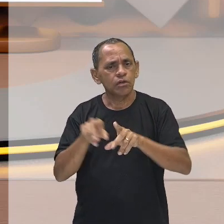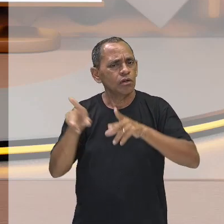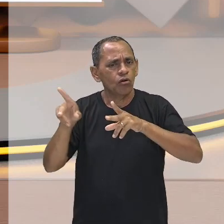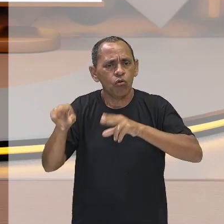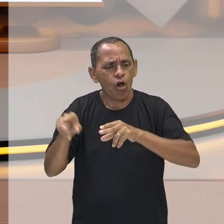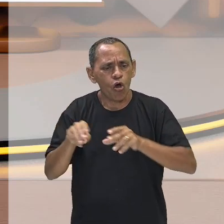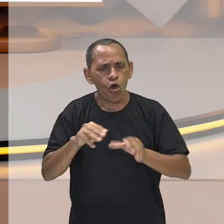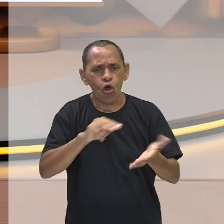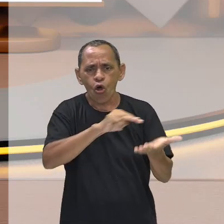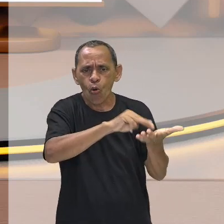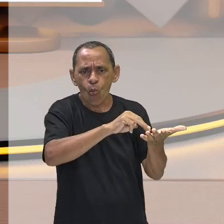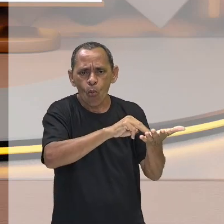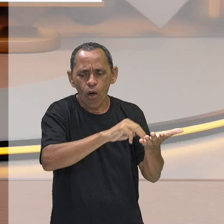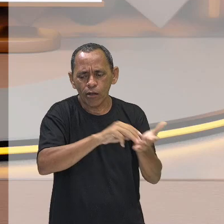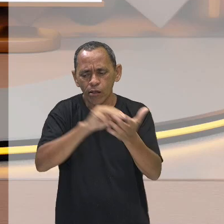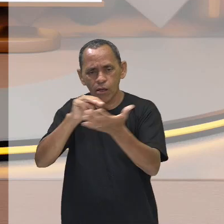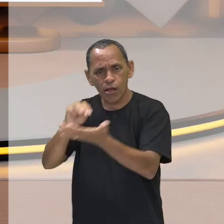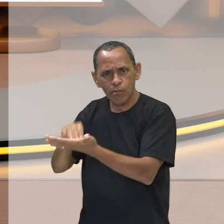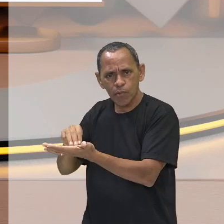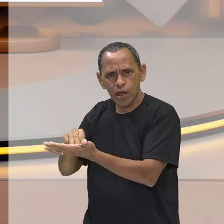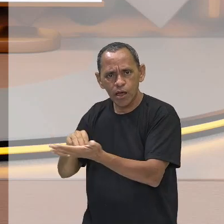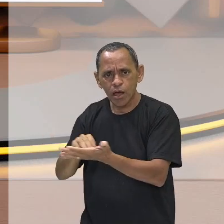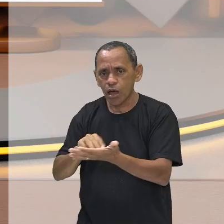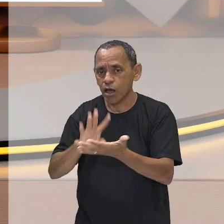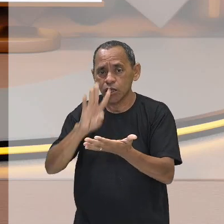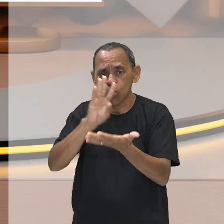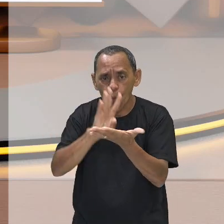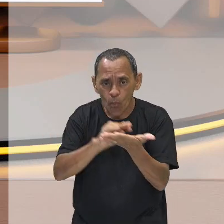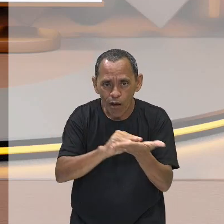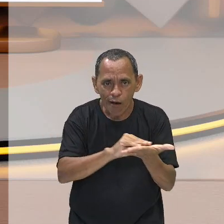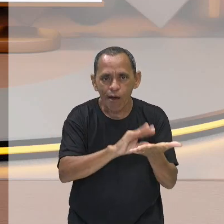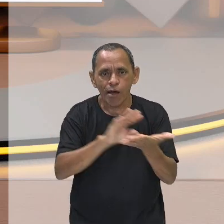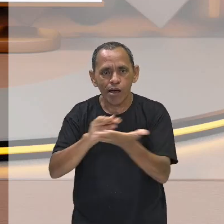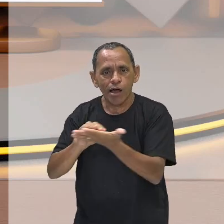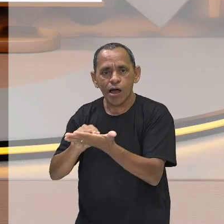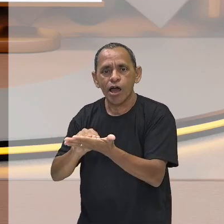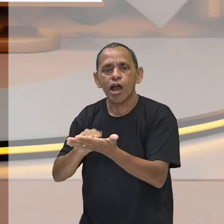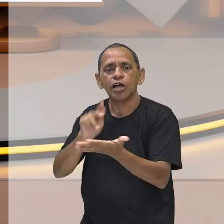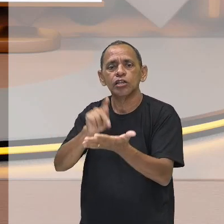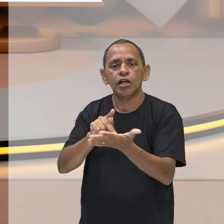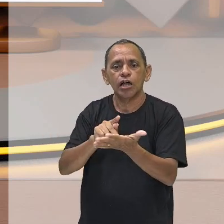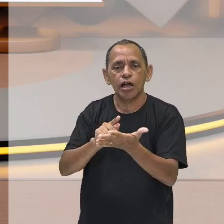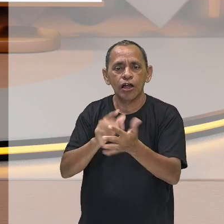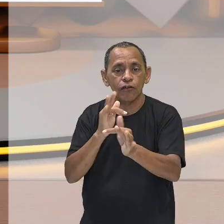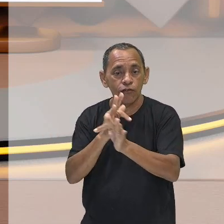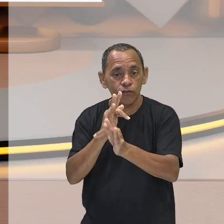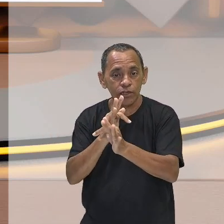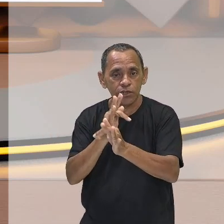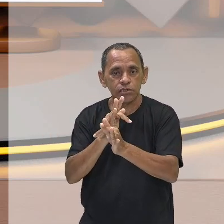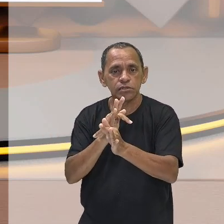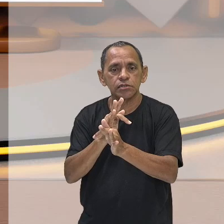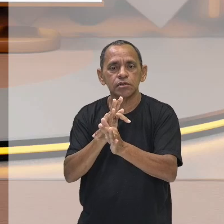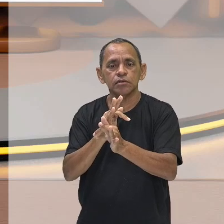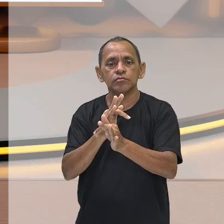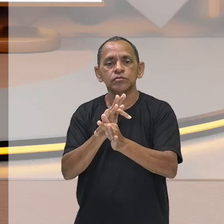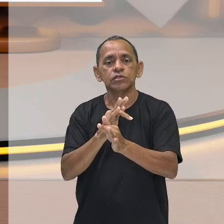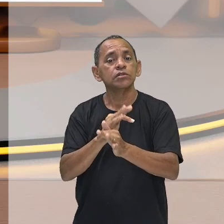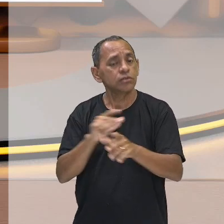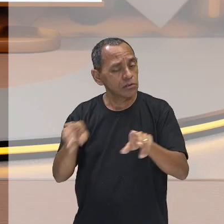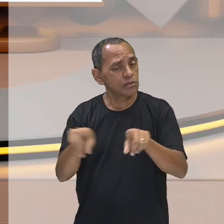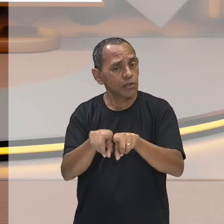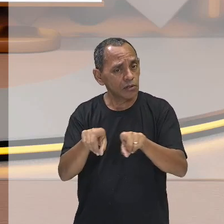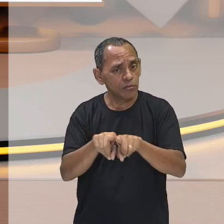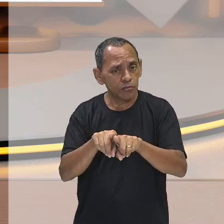para entender, para conhecer a realidade natural, realidade física, o mundo físico, também